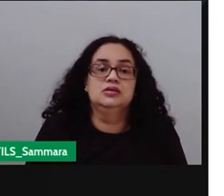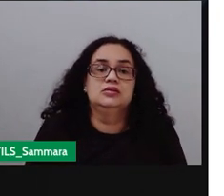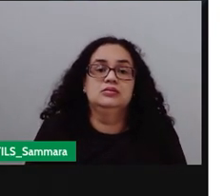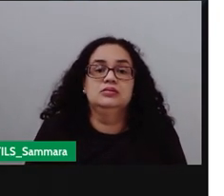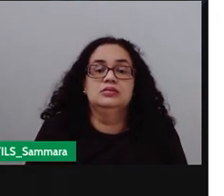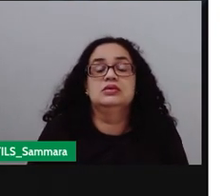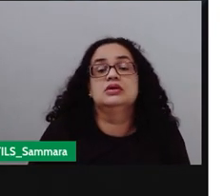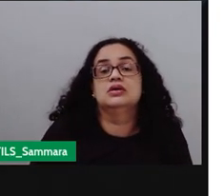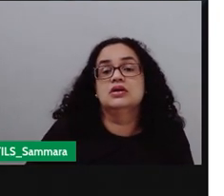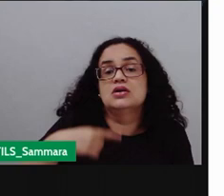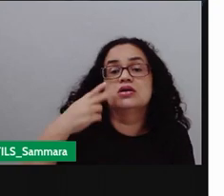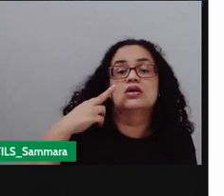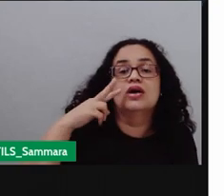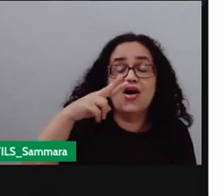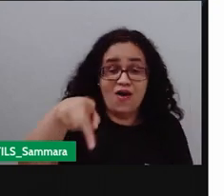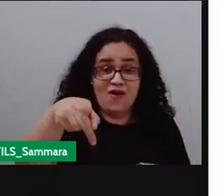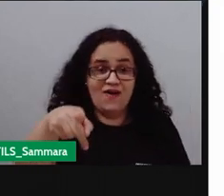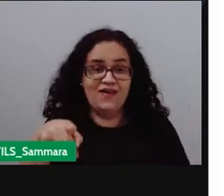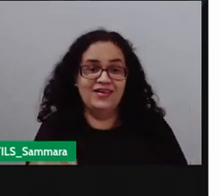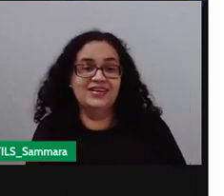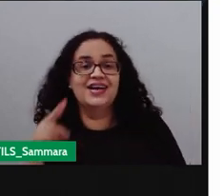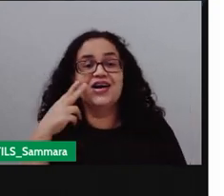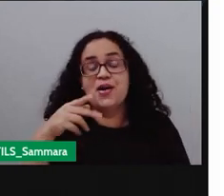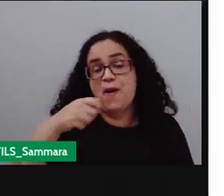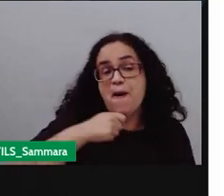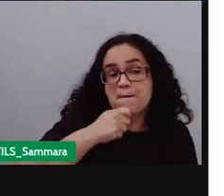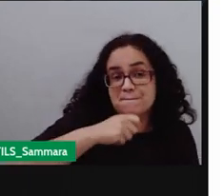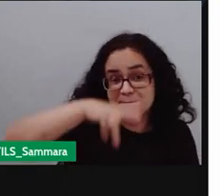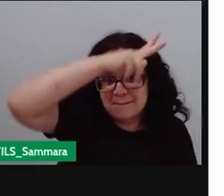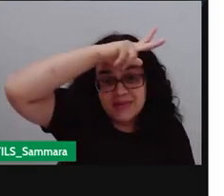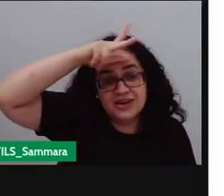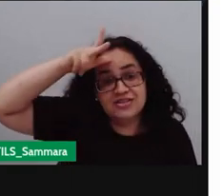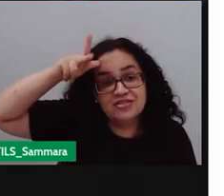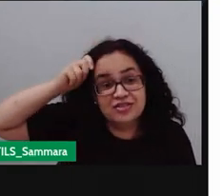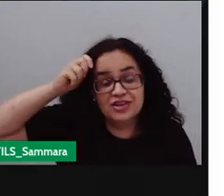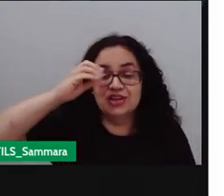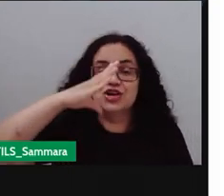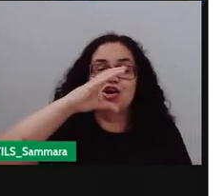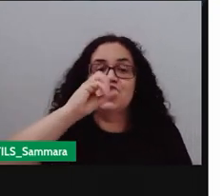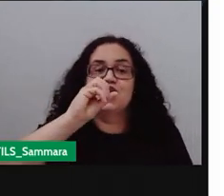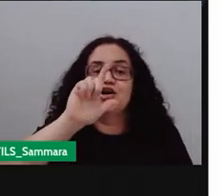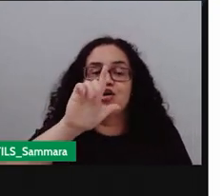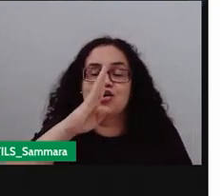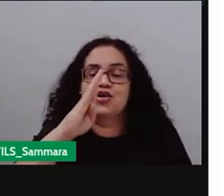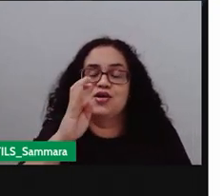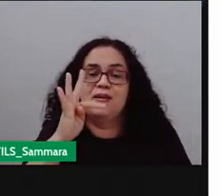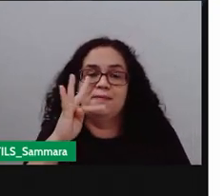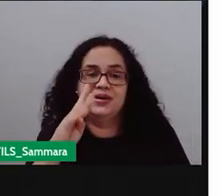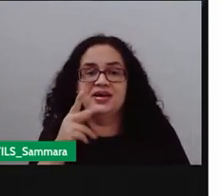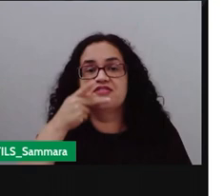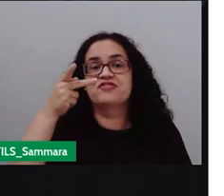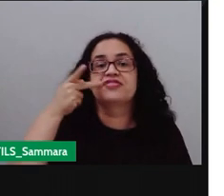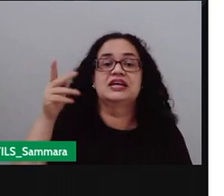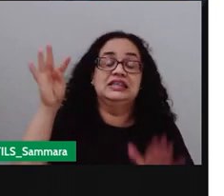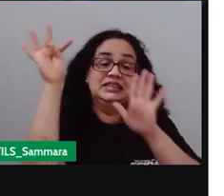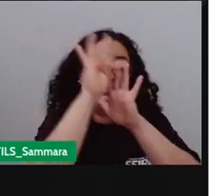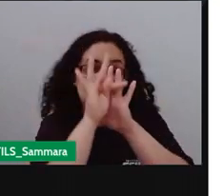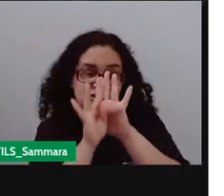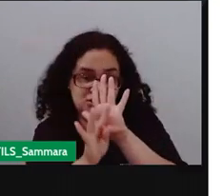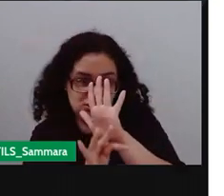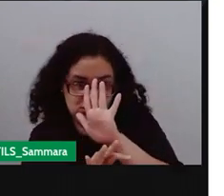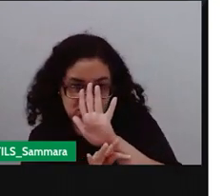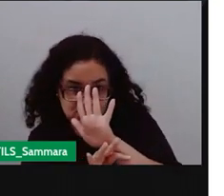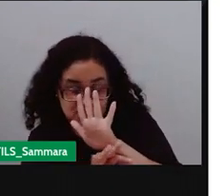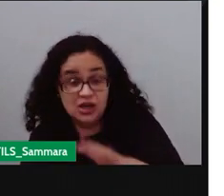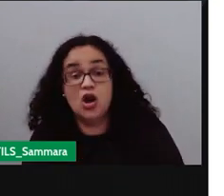Bom, olha só quem está aqui, nosso prefeito, Colbertos Martins. Trata-se de um texto marcado